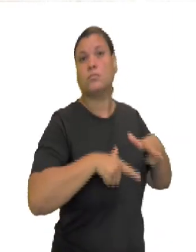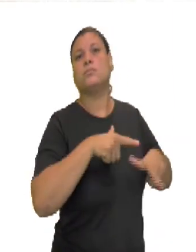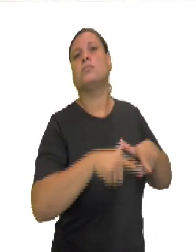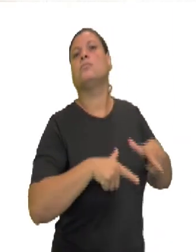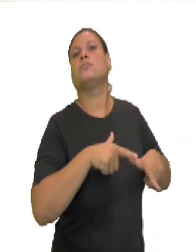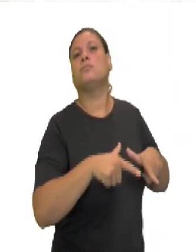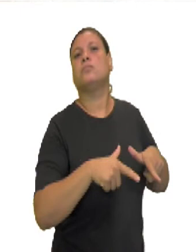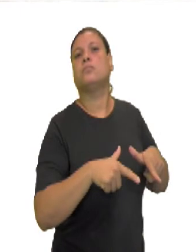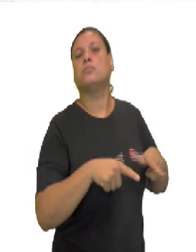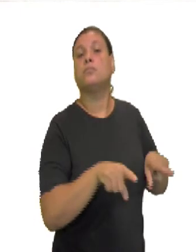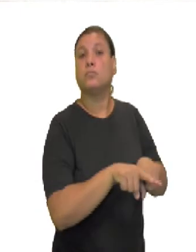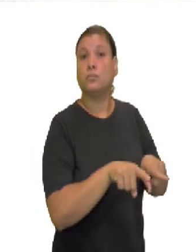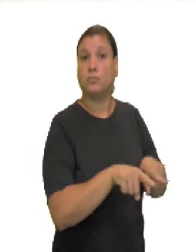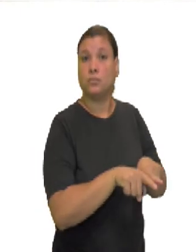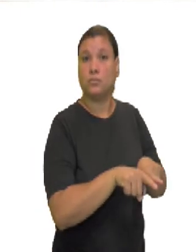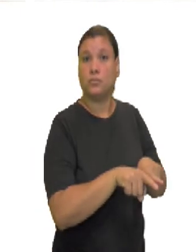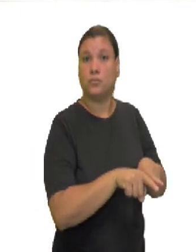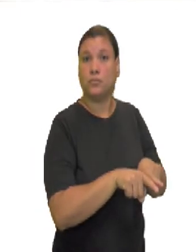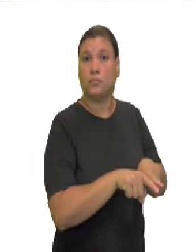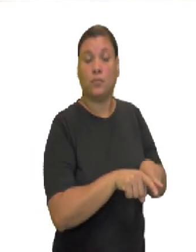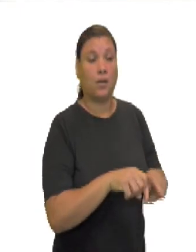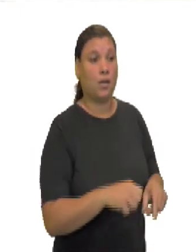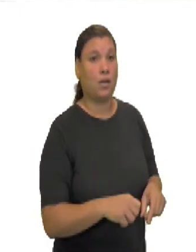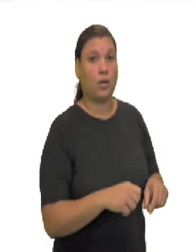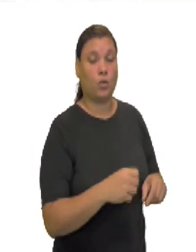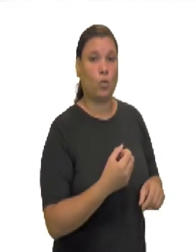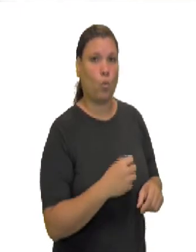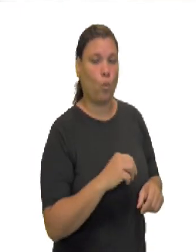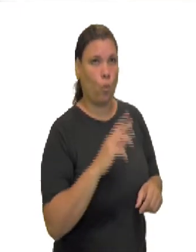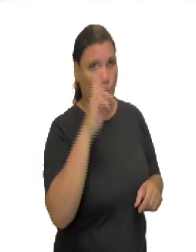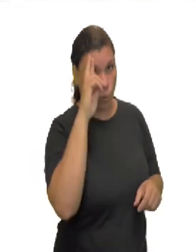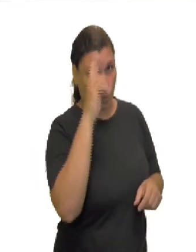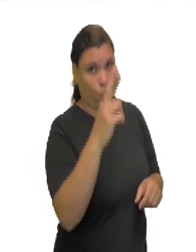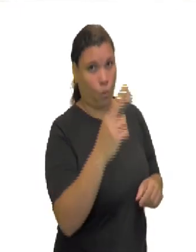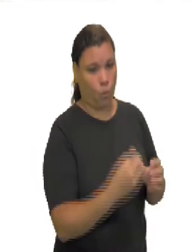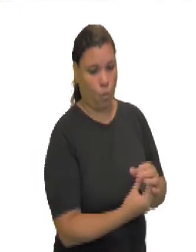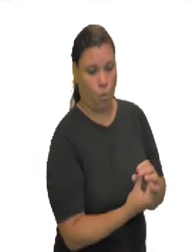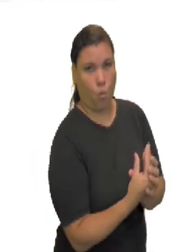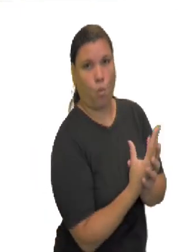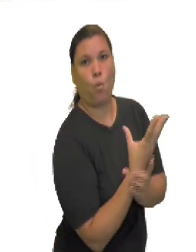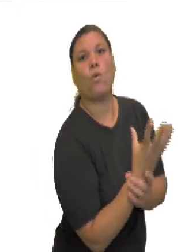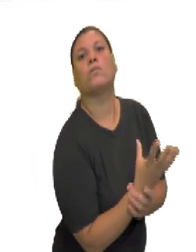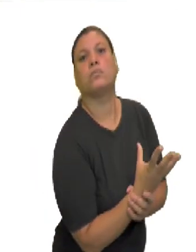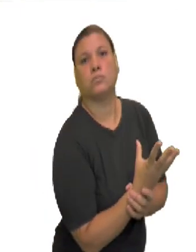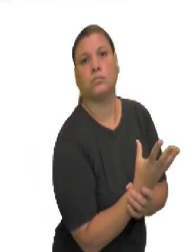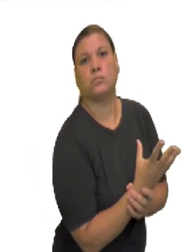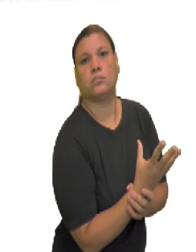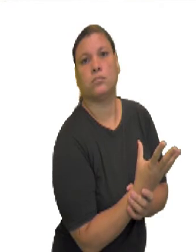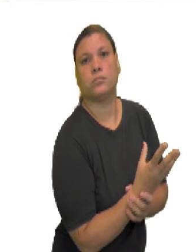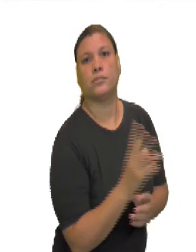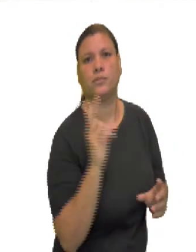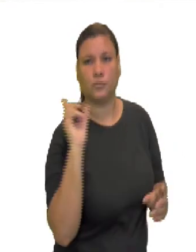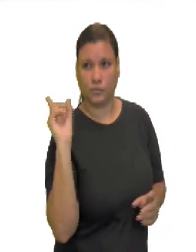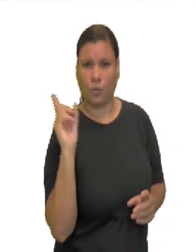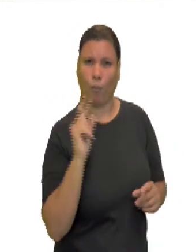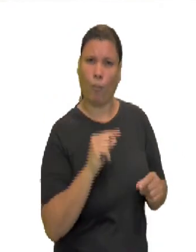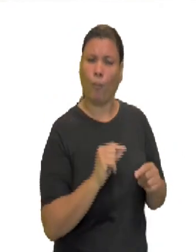sobrevivência, uma durabilidade. Então, há relações e valores sólidos.